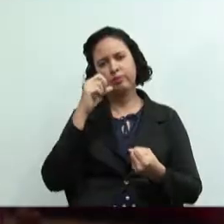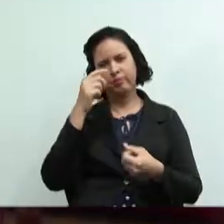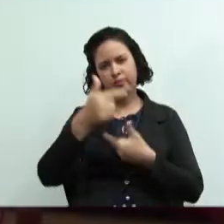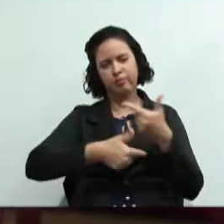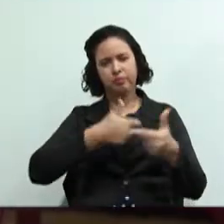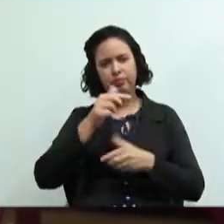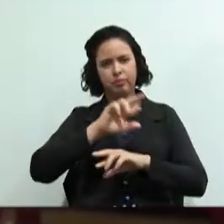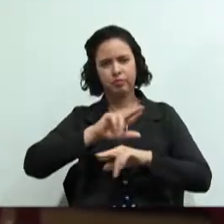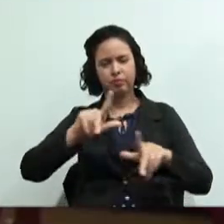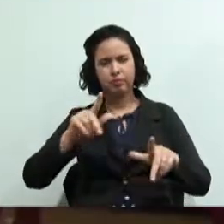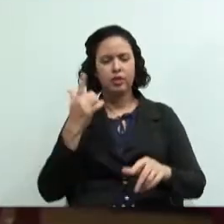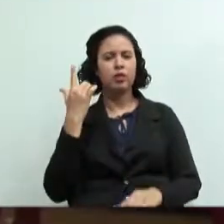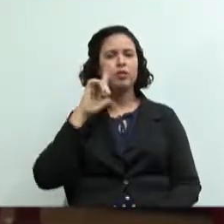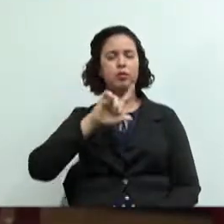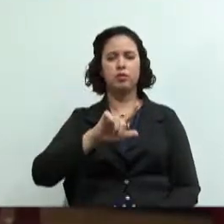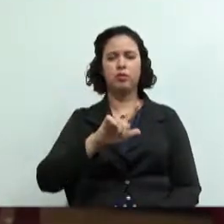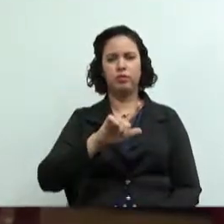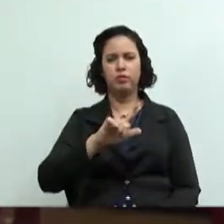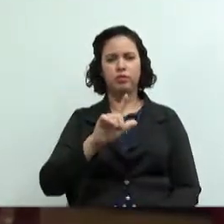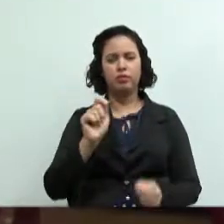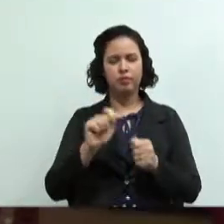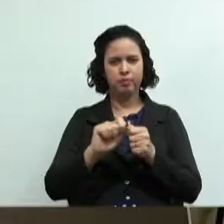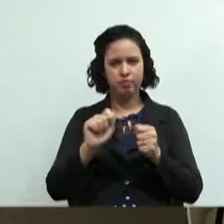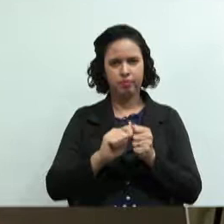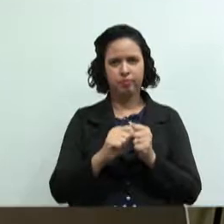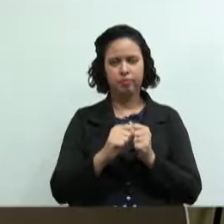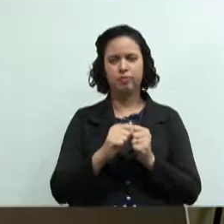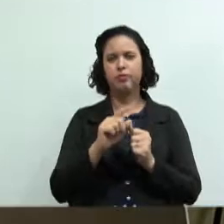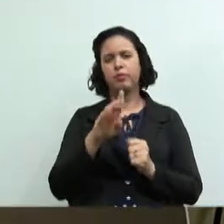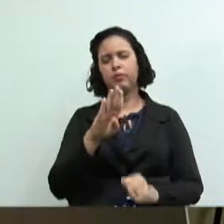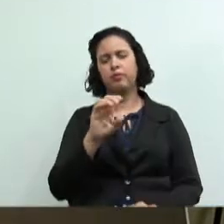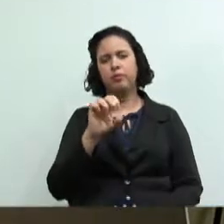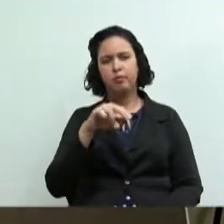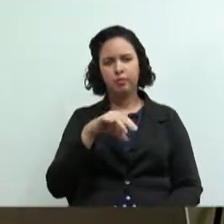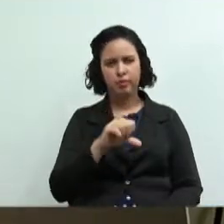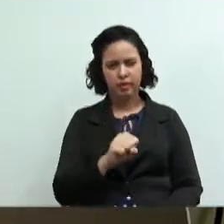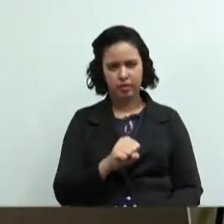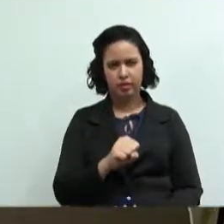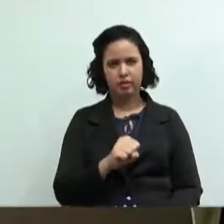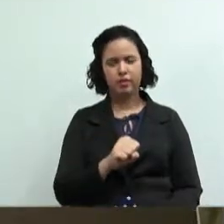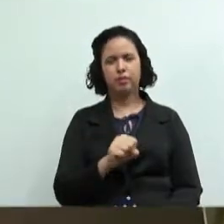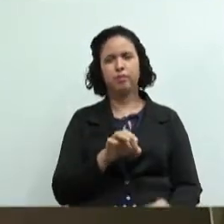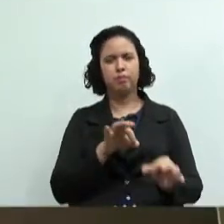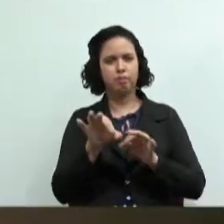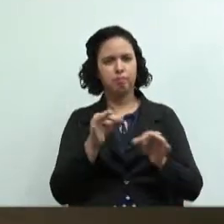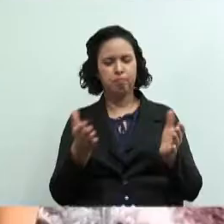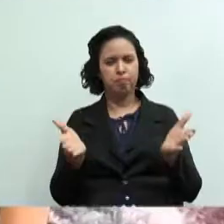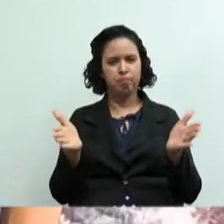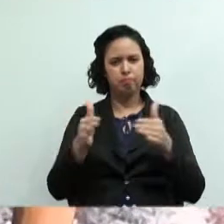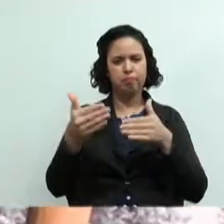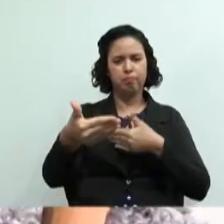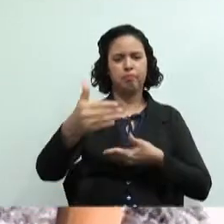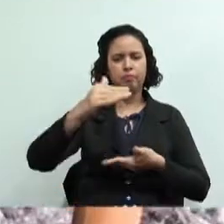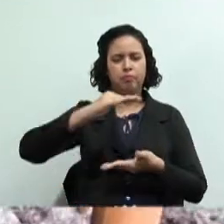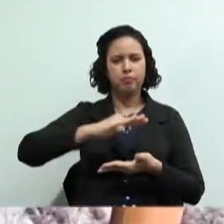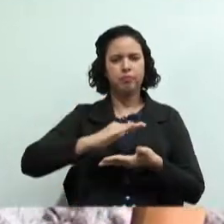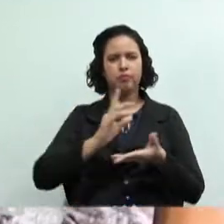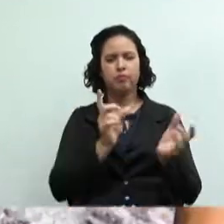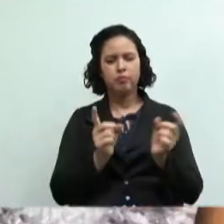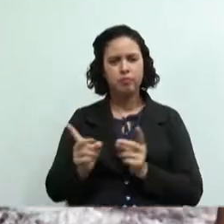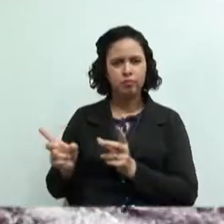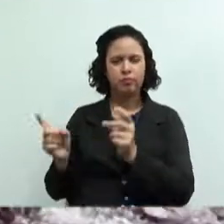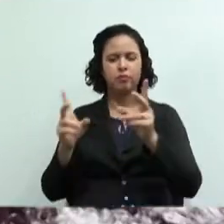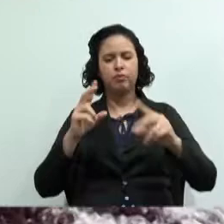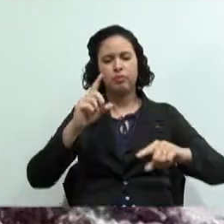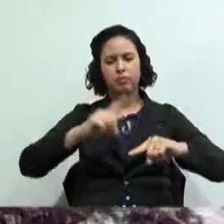um determinado tipo de bem, produzindo, beneficiando, industrializando, embalando e comercializando o